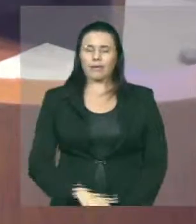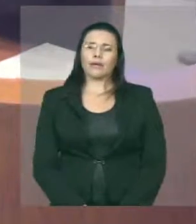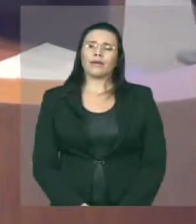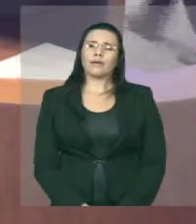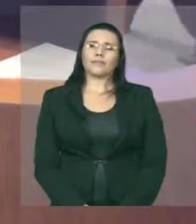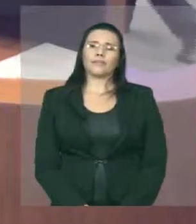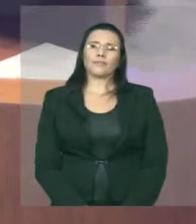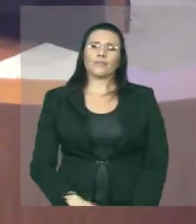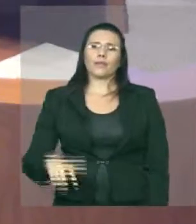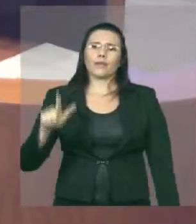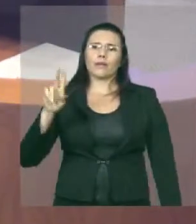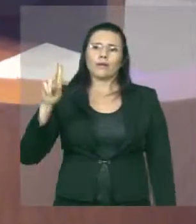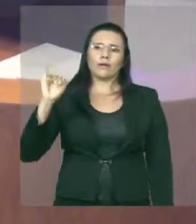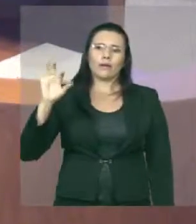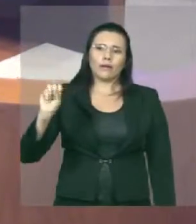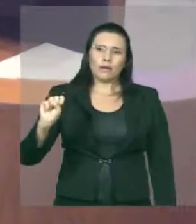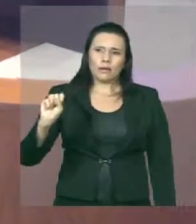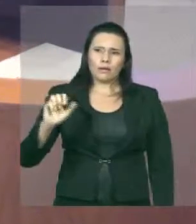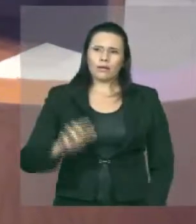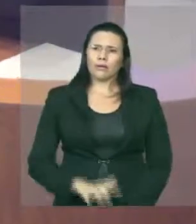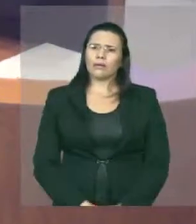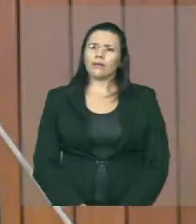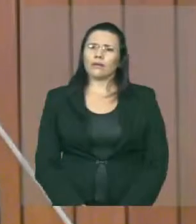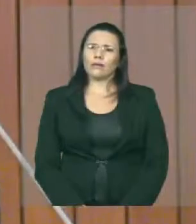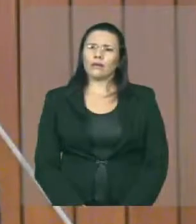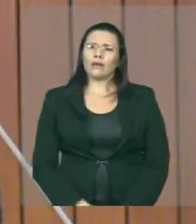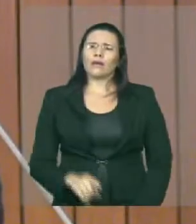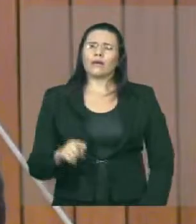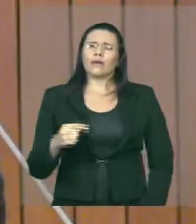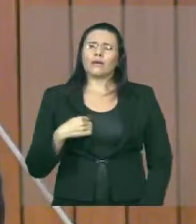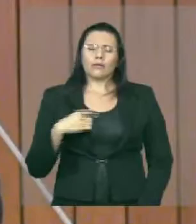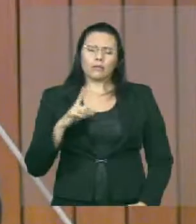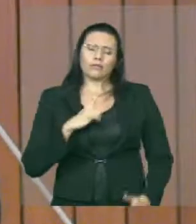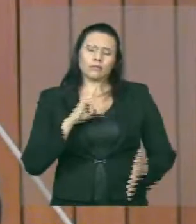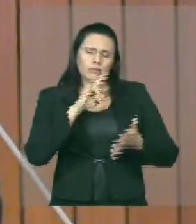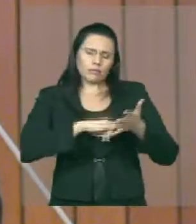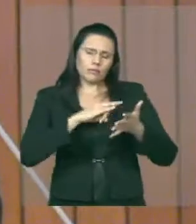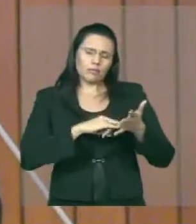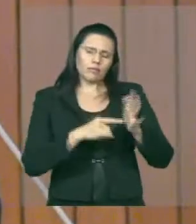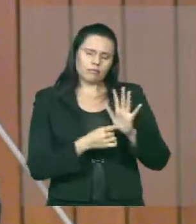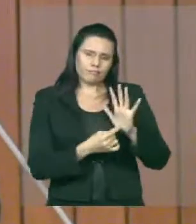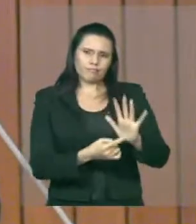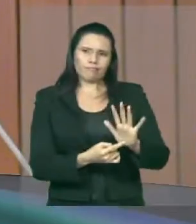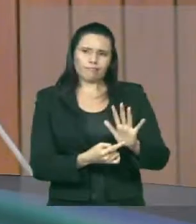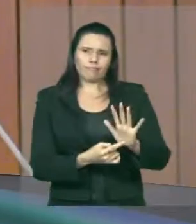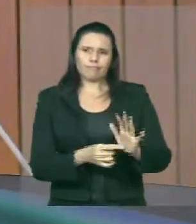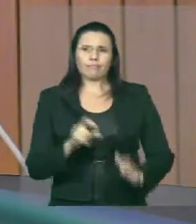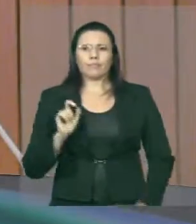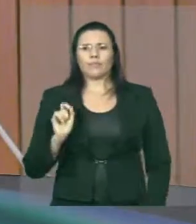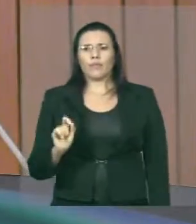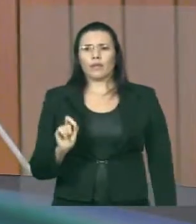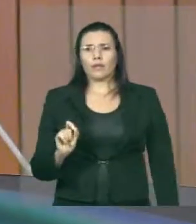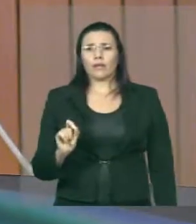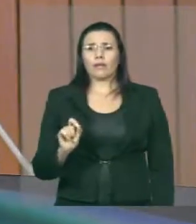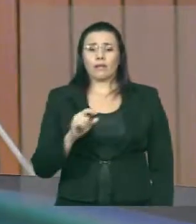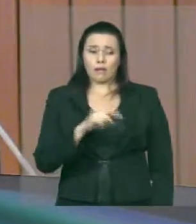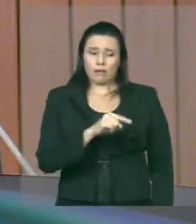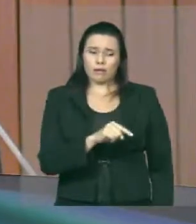de apresentação do soldado Diego Pachão, que ele não está sendo transferido,